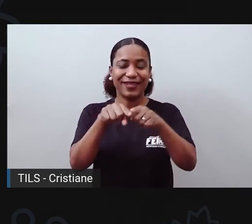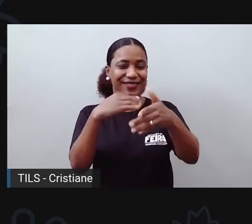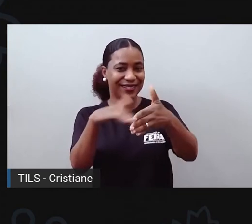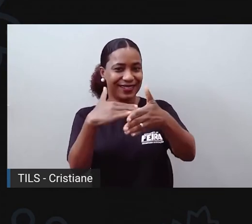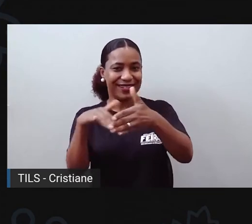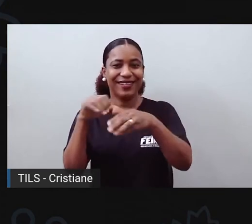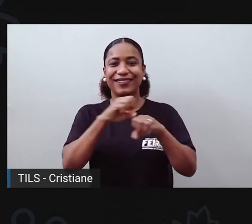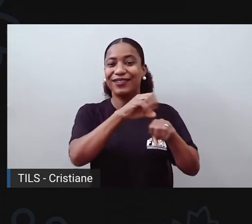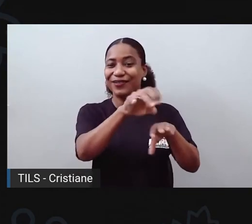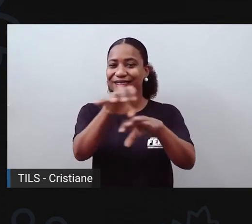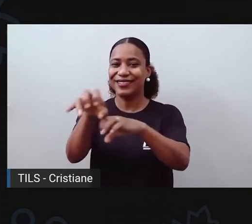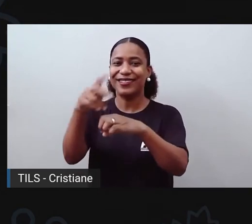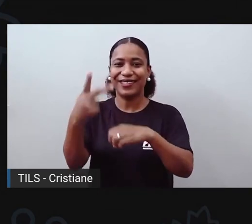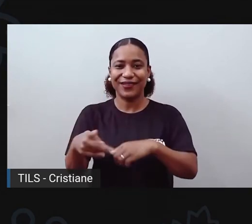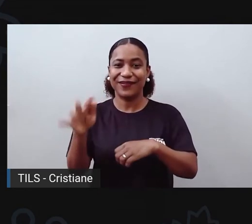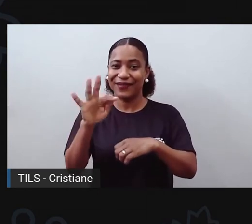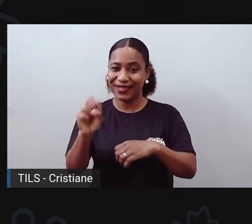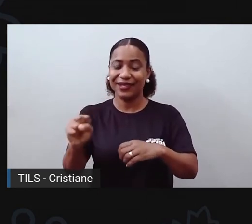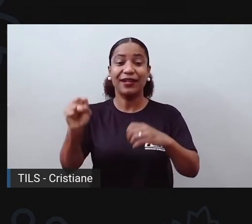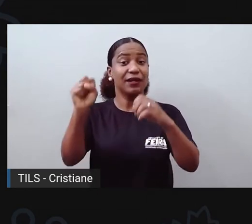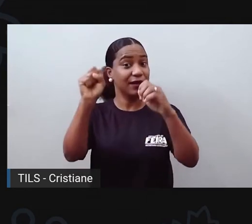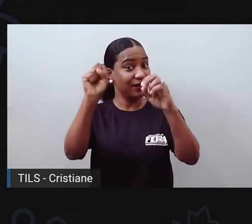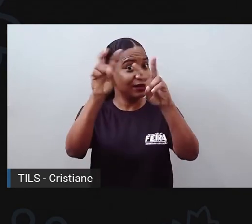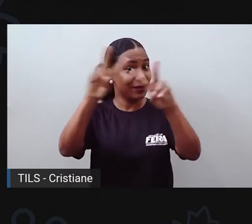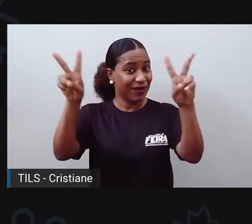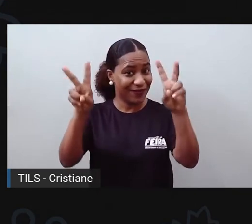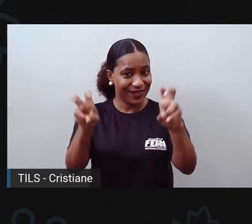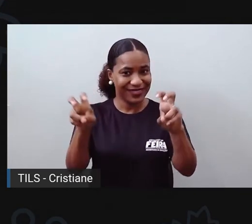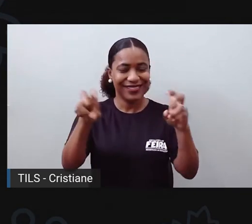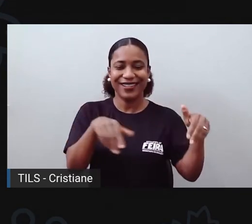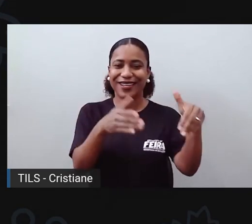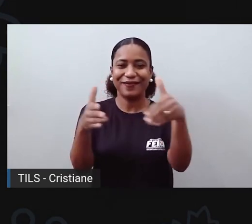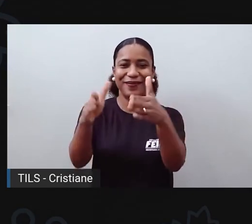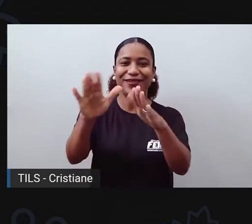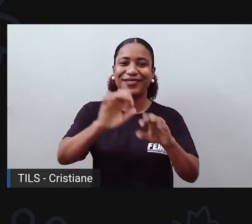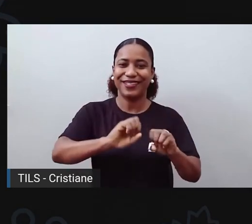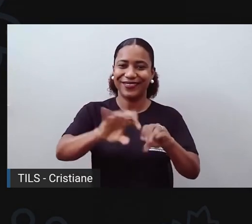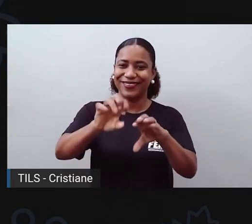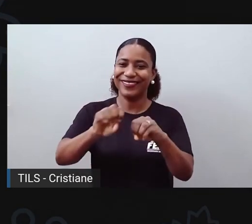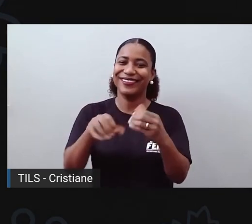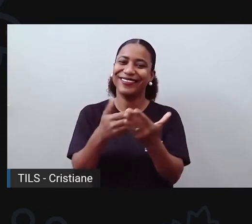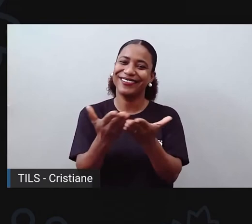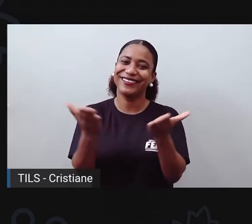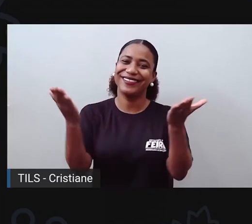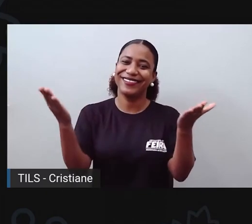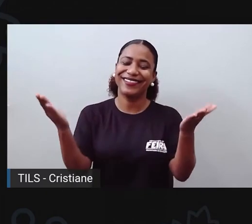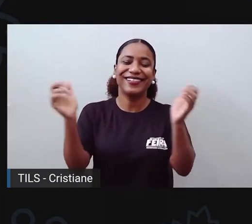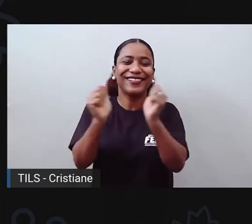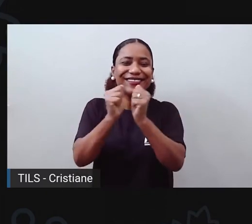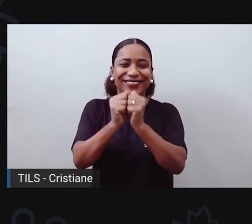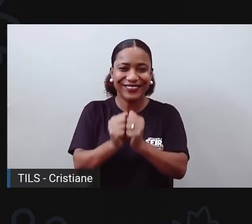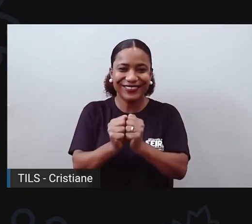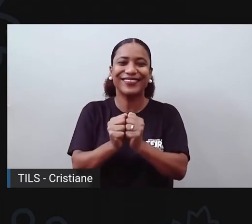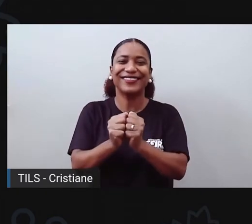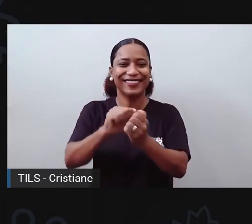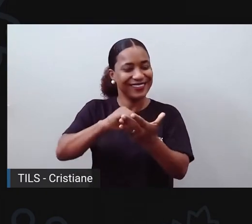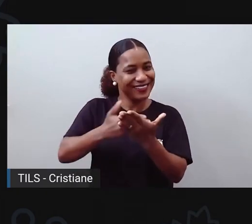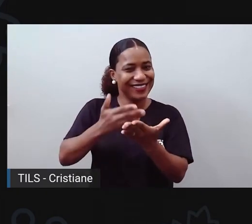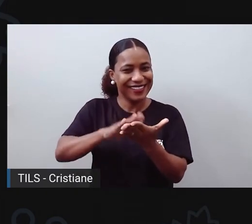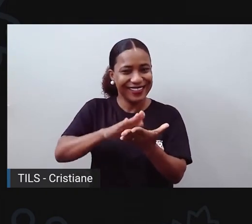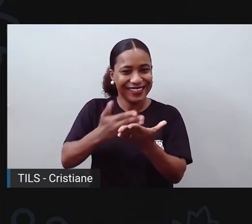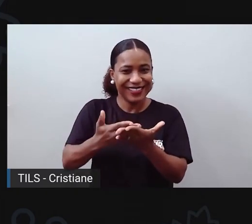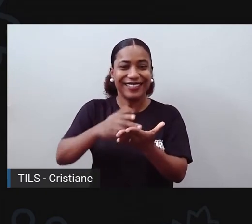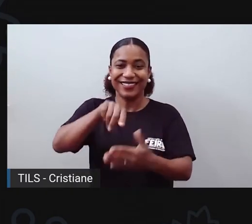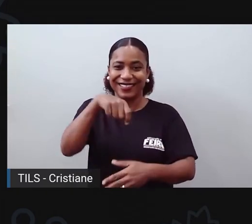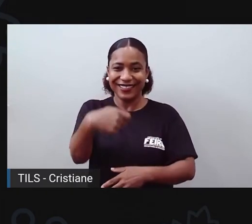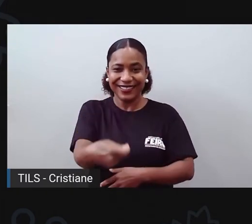de Educação do Município e a frase, né, Caminhos da Educação. E, claro, muito bem acompanhada, né, de Cristiane, a